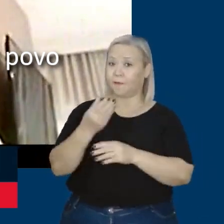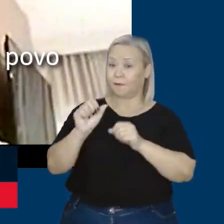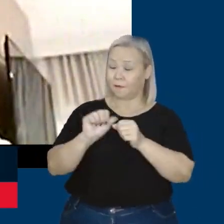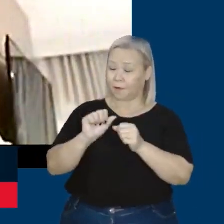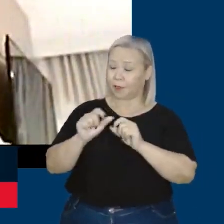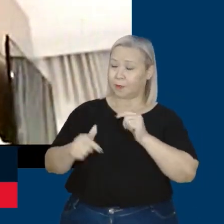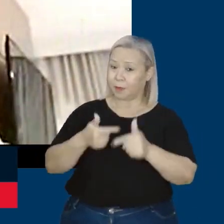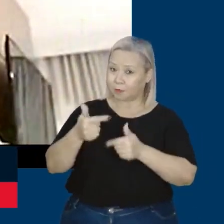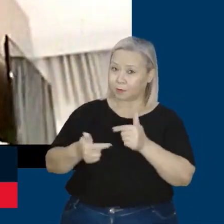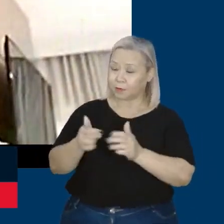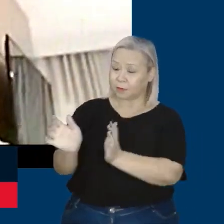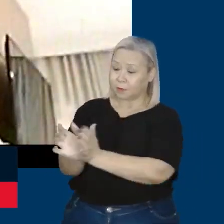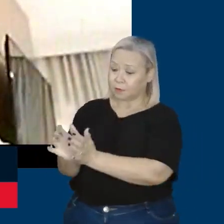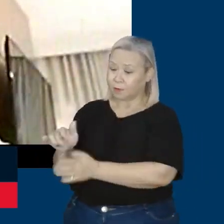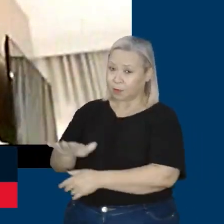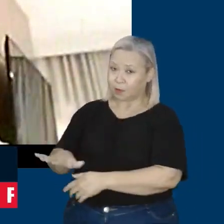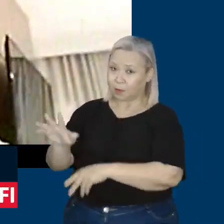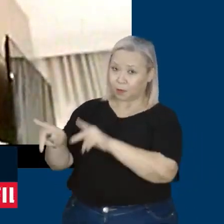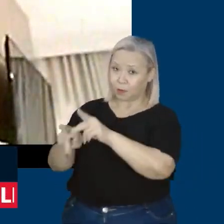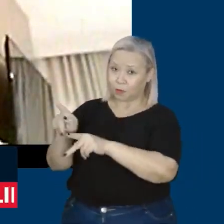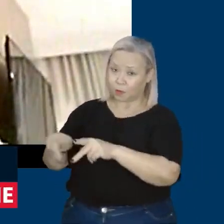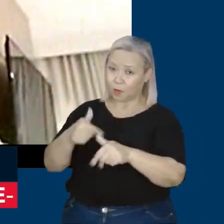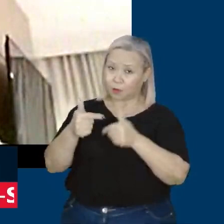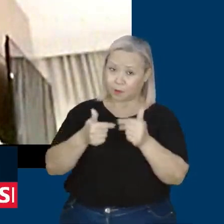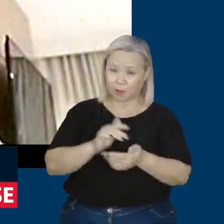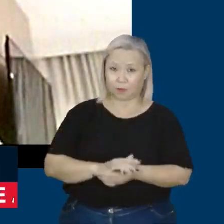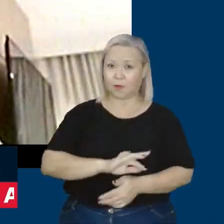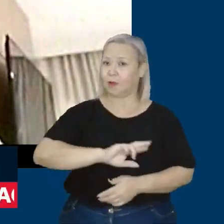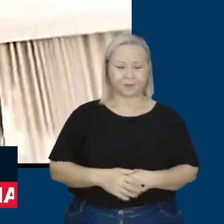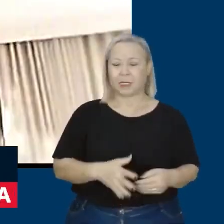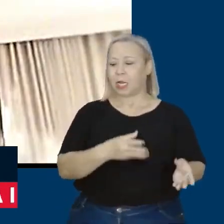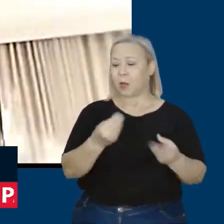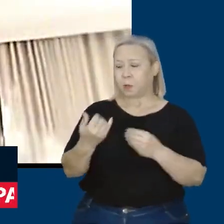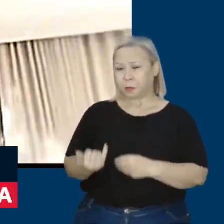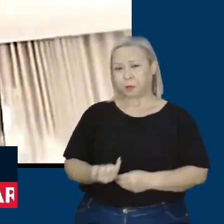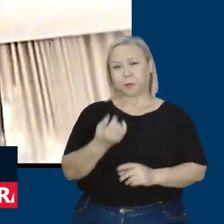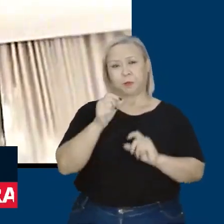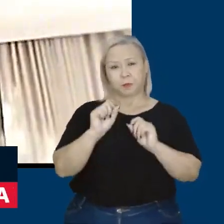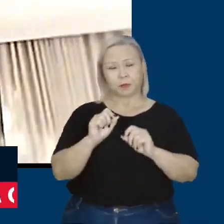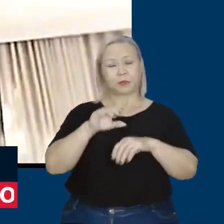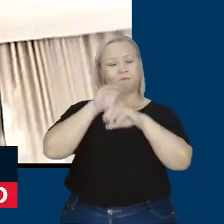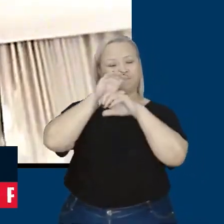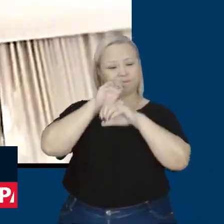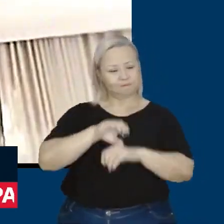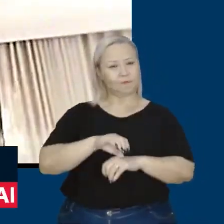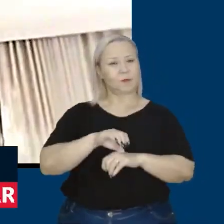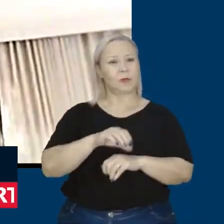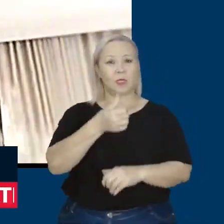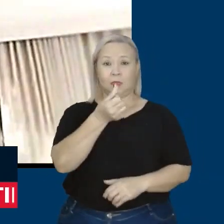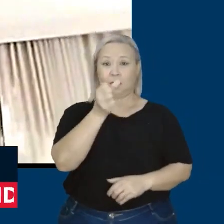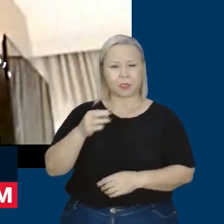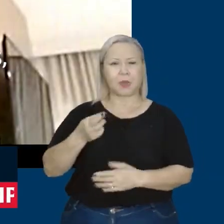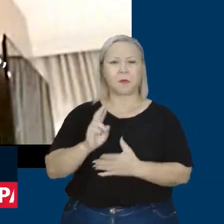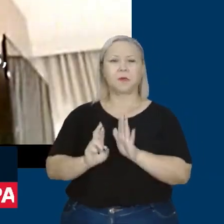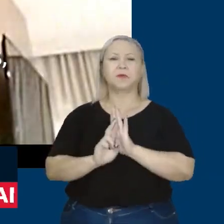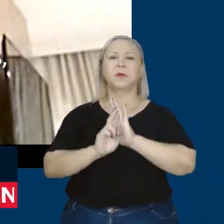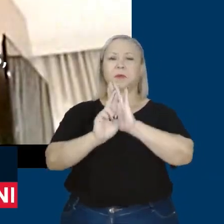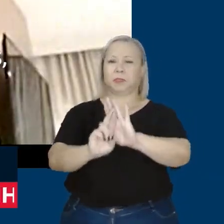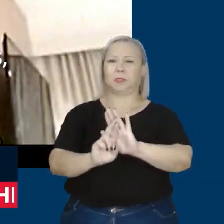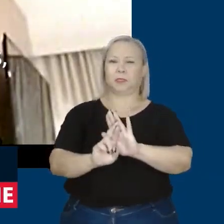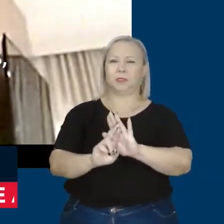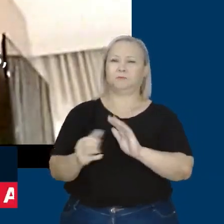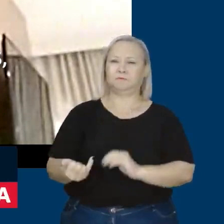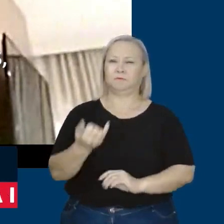trabalhadora, e não só mais as elites, decidir o nosso destino. Será um conselho com 68 integrantes, será a